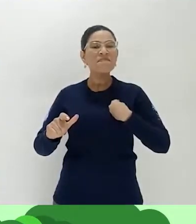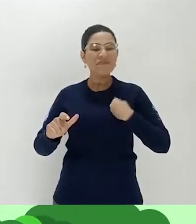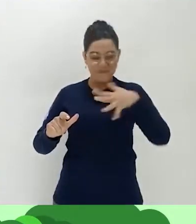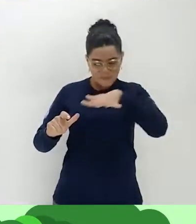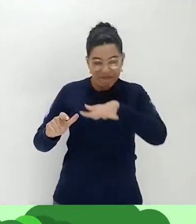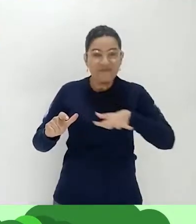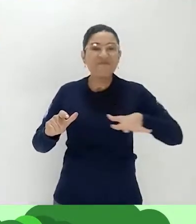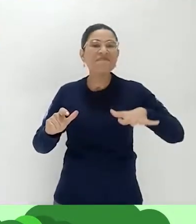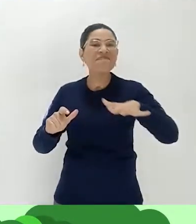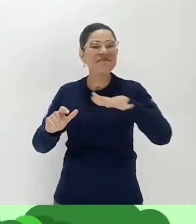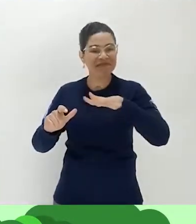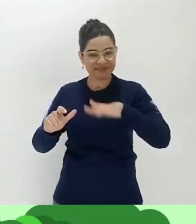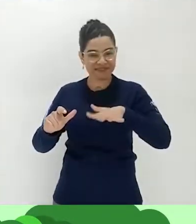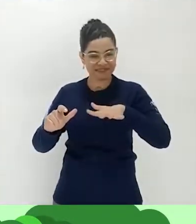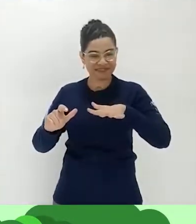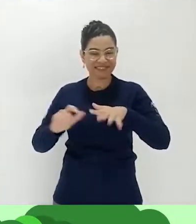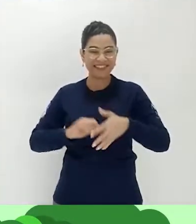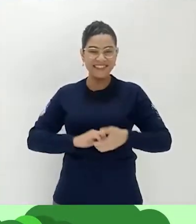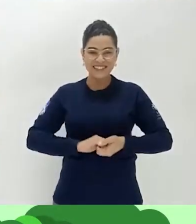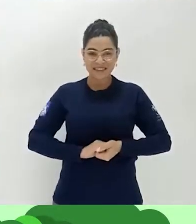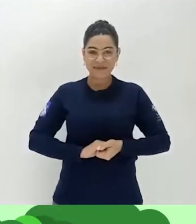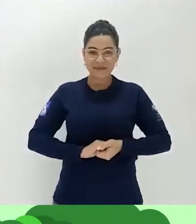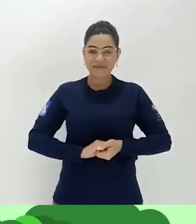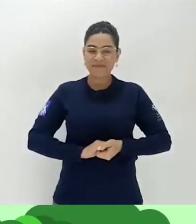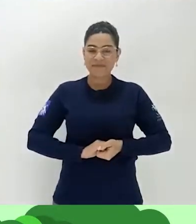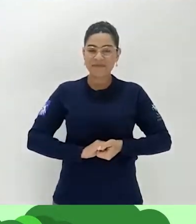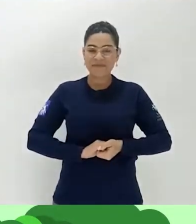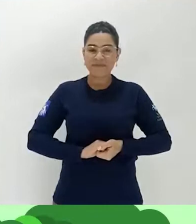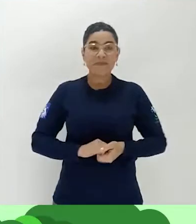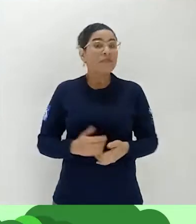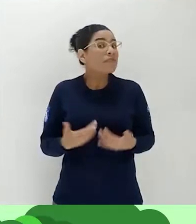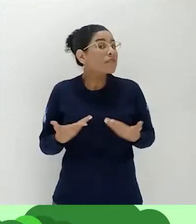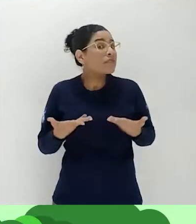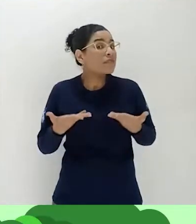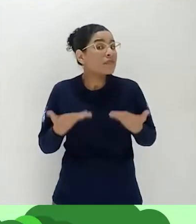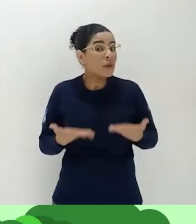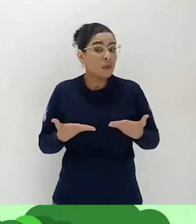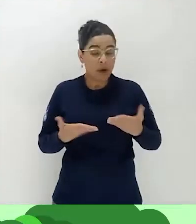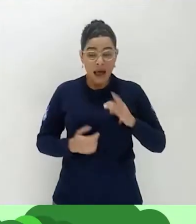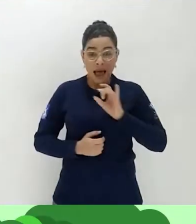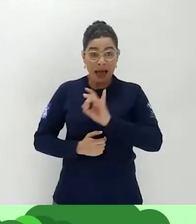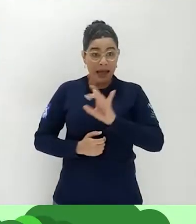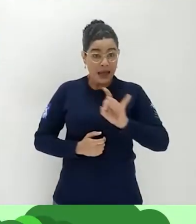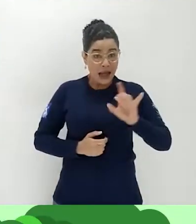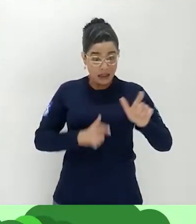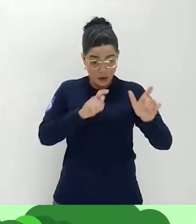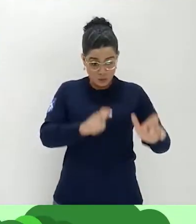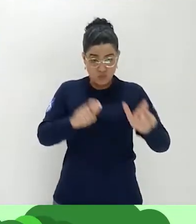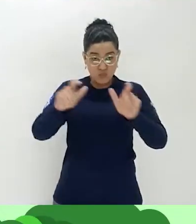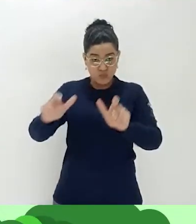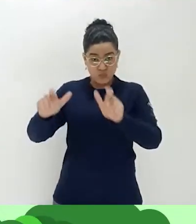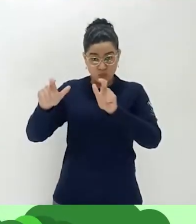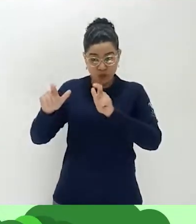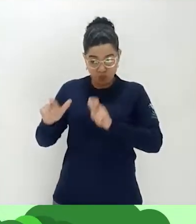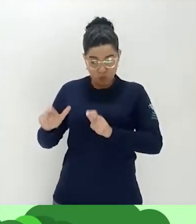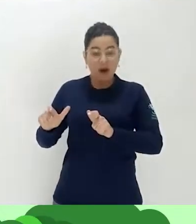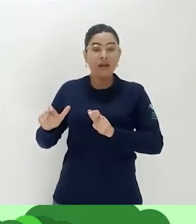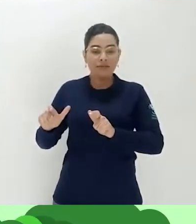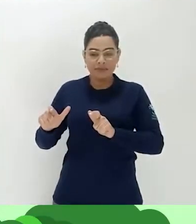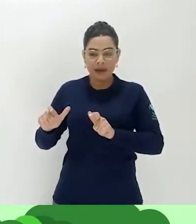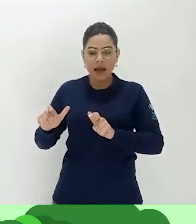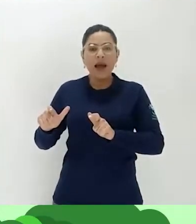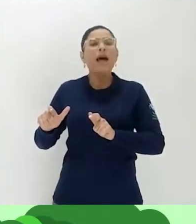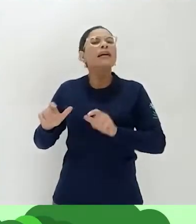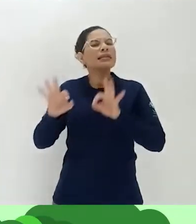vive. Aí a gente chama de habitat. Legal, né? Bom, cada habitat tem as condições